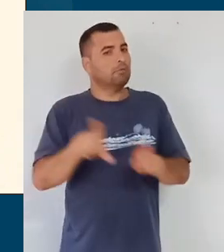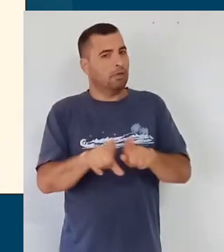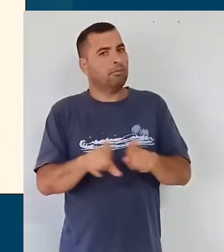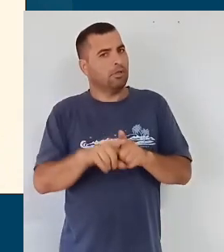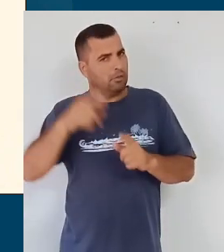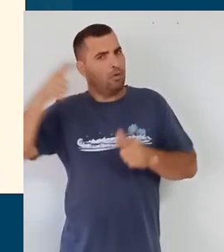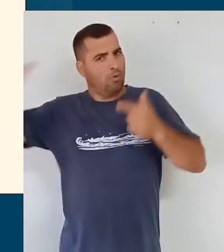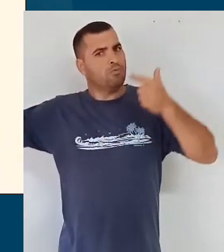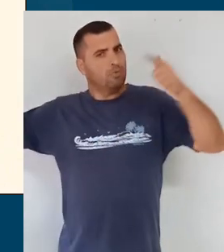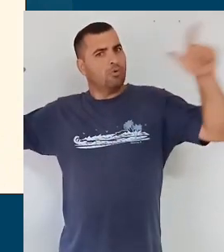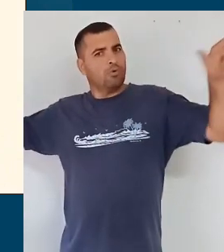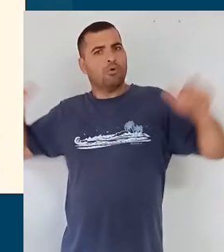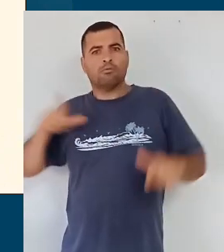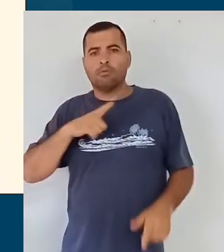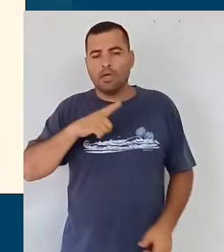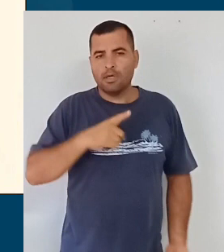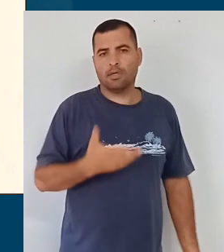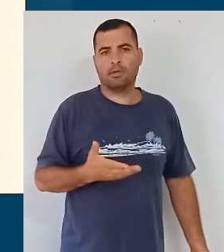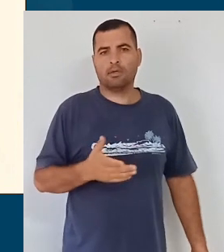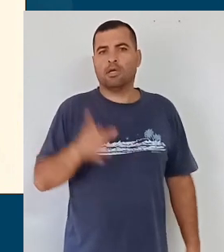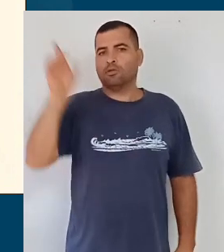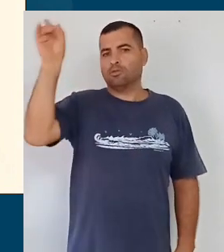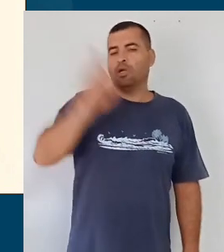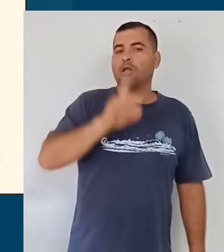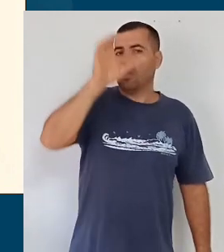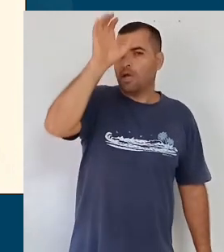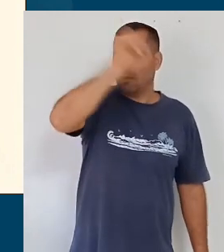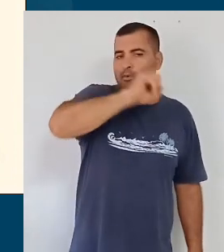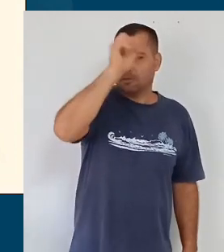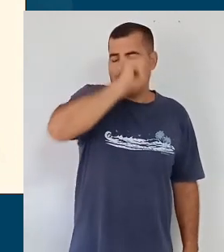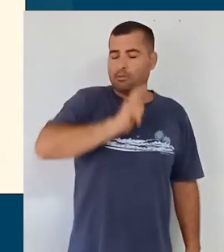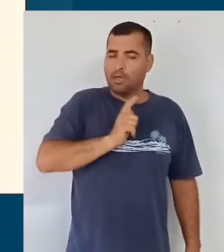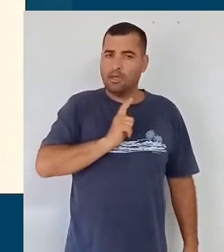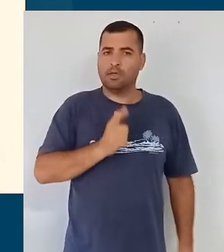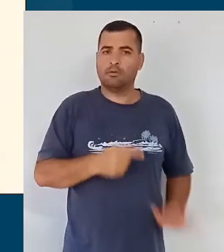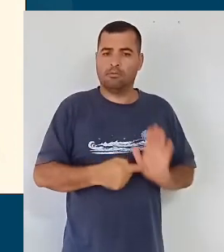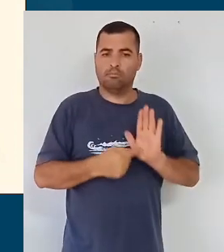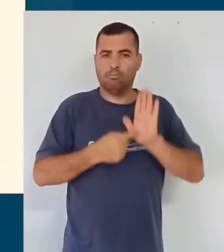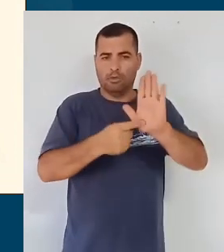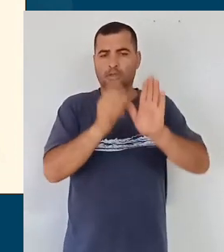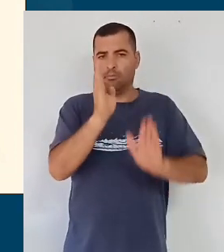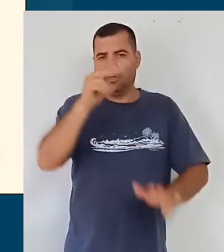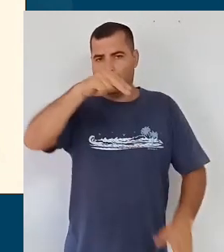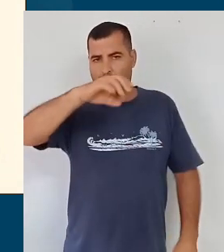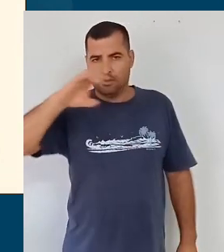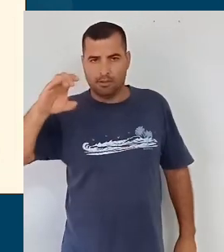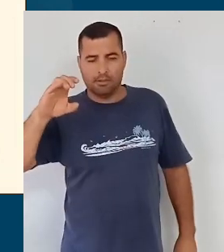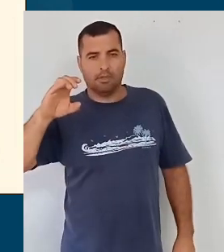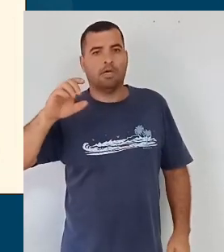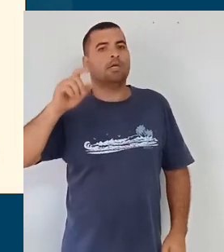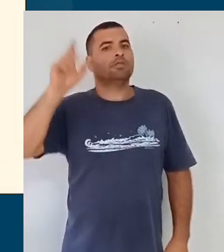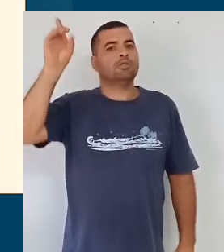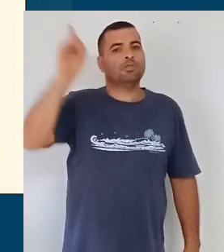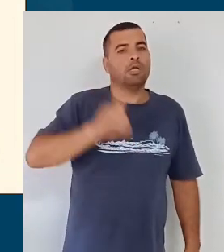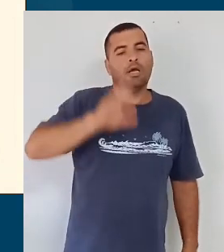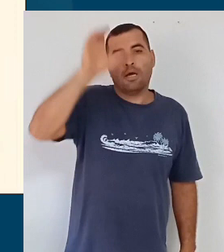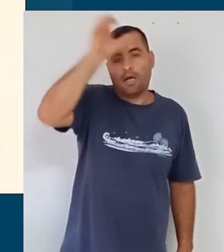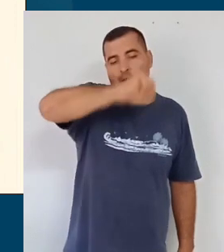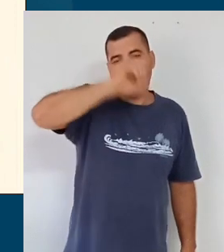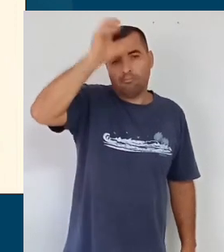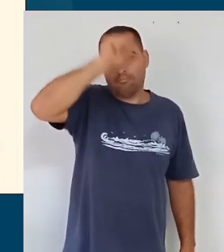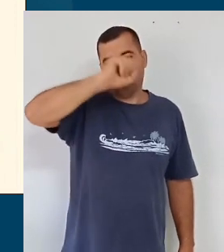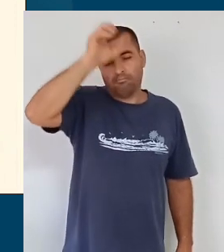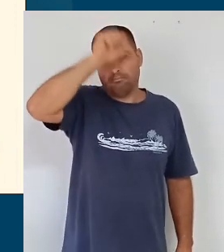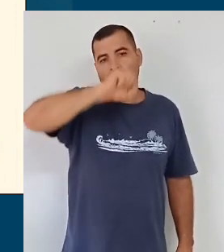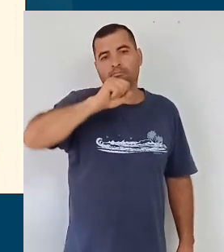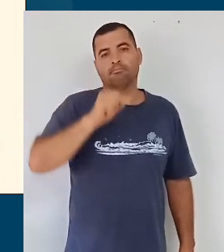outros. E os direitos de aprendizagem aparecem na BNCC e são os direitos de aprendizagem